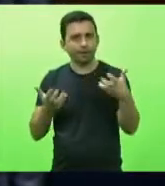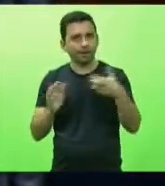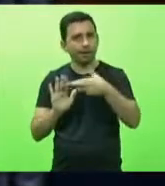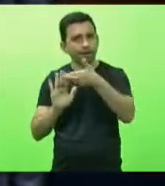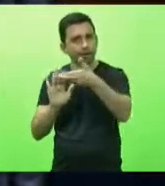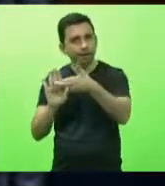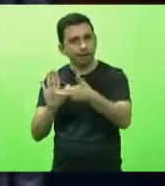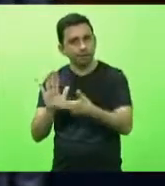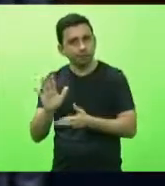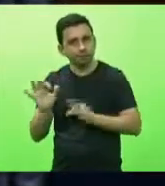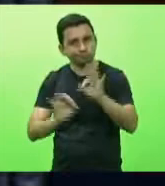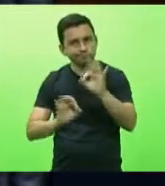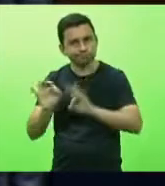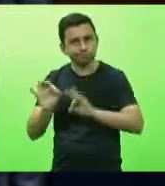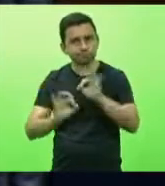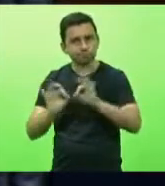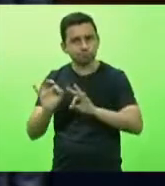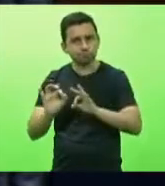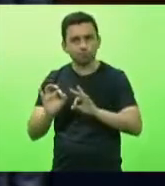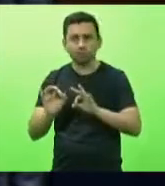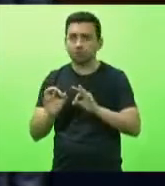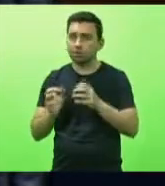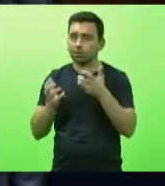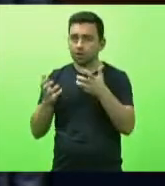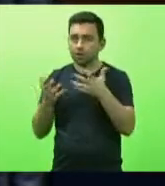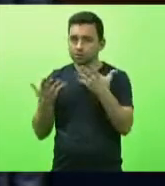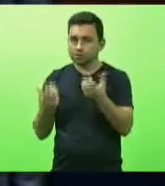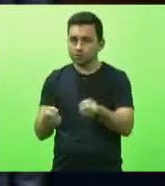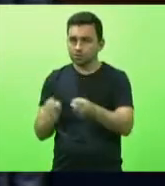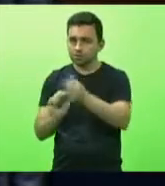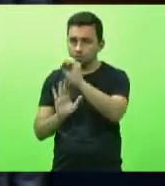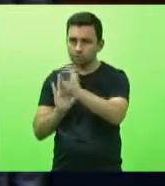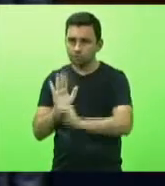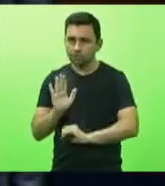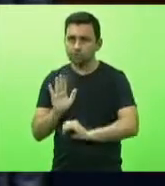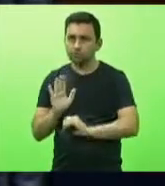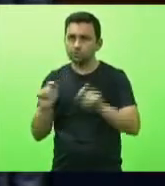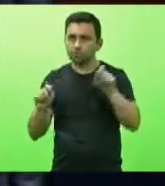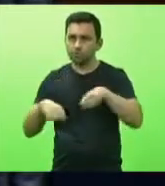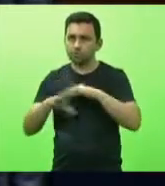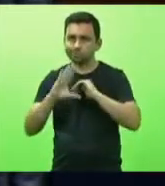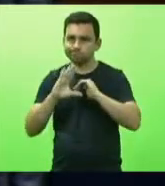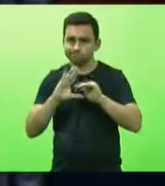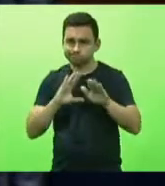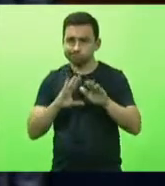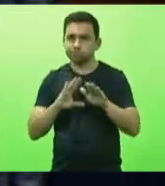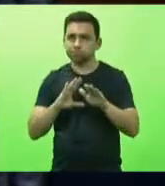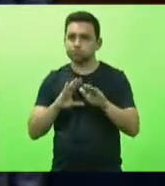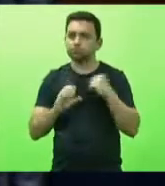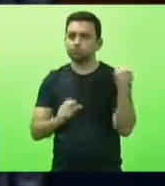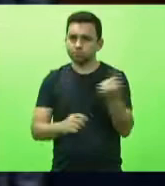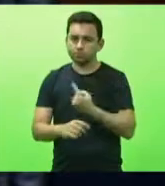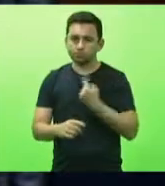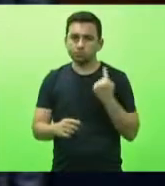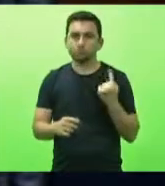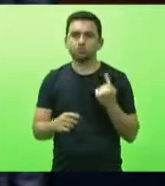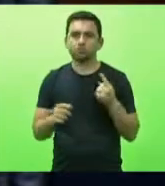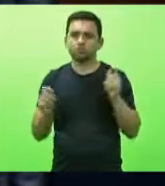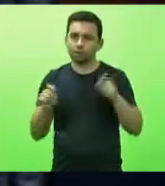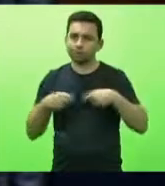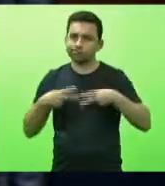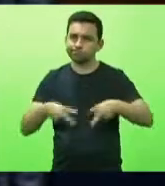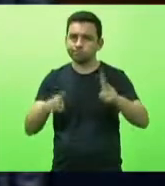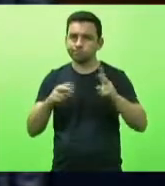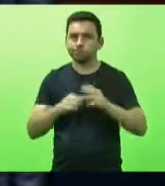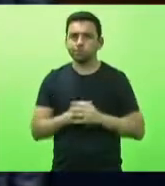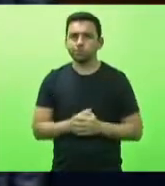segurança. Gostaria que o senhor acolhesse o ofício e apenas encaminhasse para que a gente pudesse, então, dar seguimento.